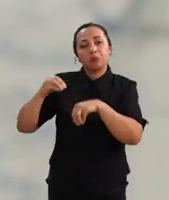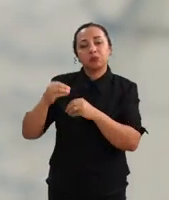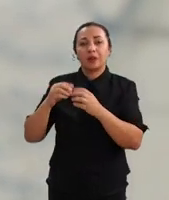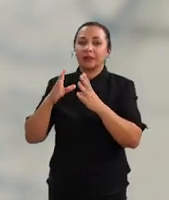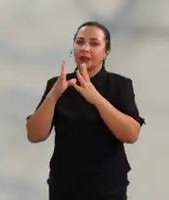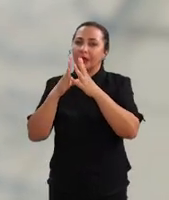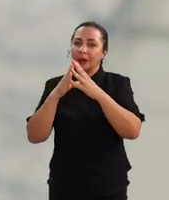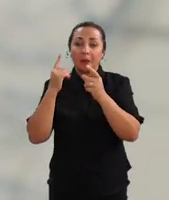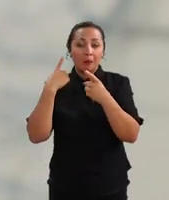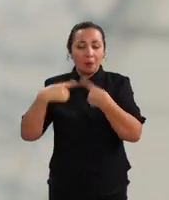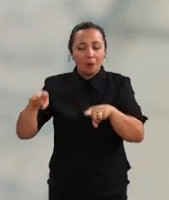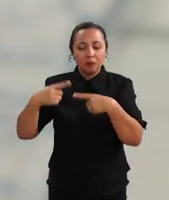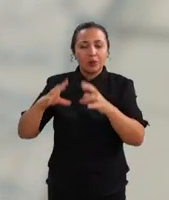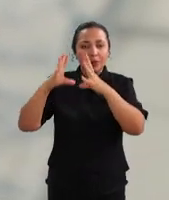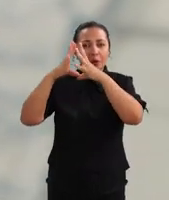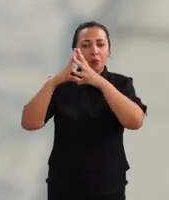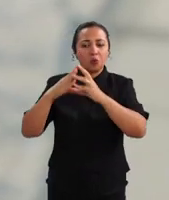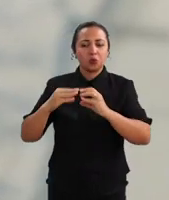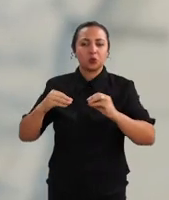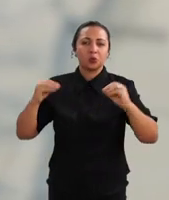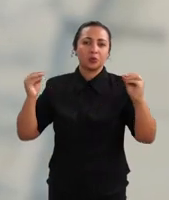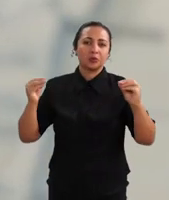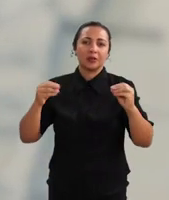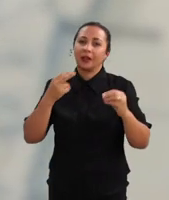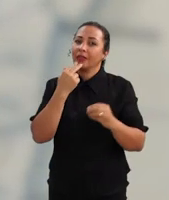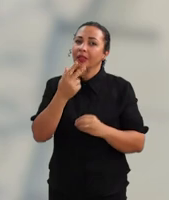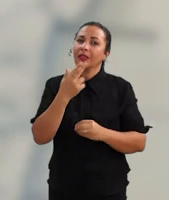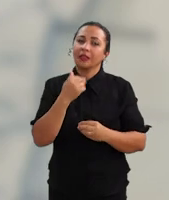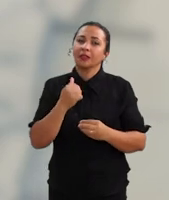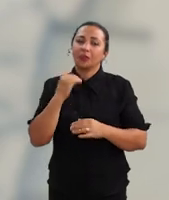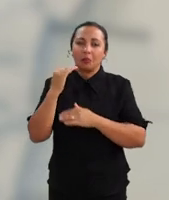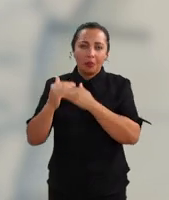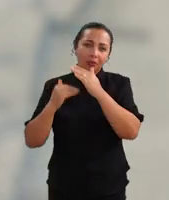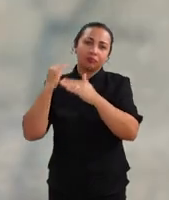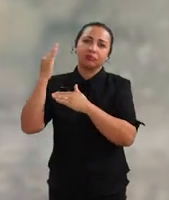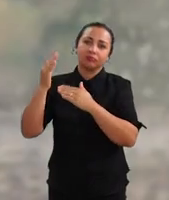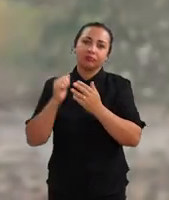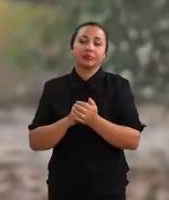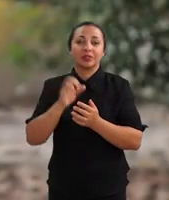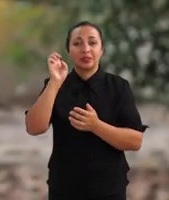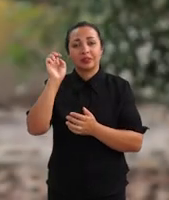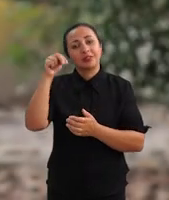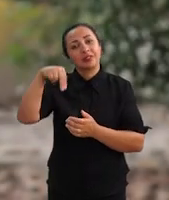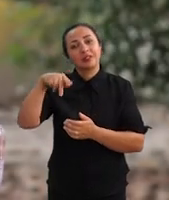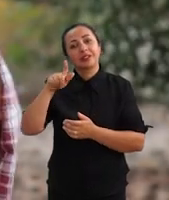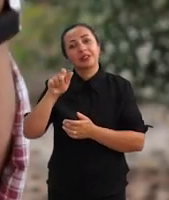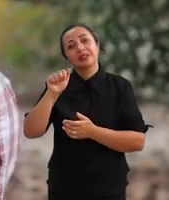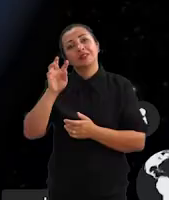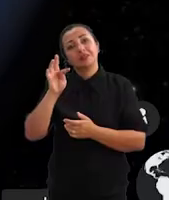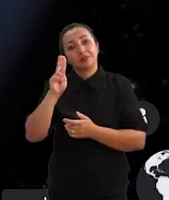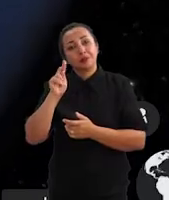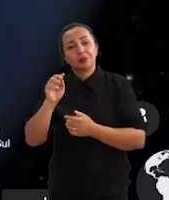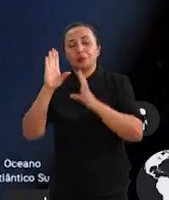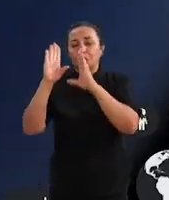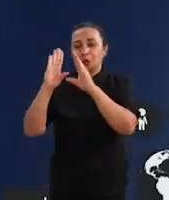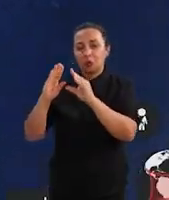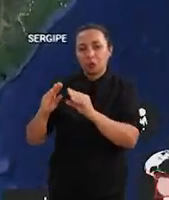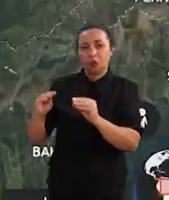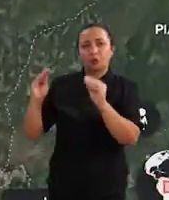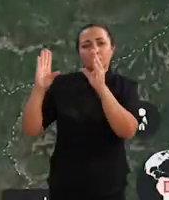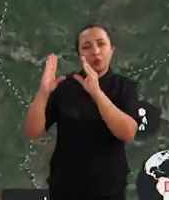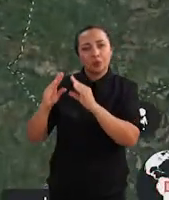uma diluição do Nyangatu, progressiva. Então, Nyangatu foi recuando, recuando.